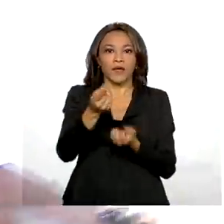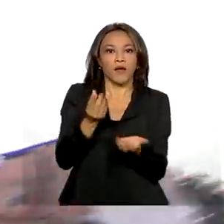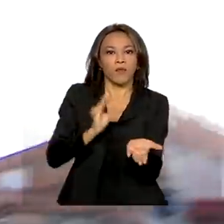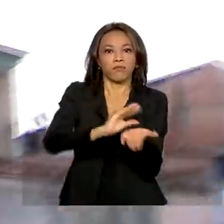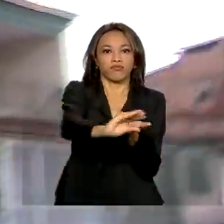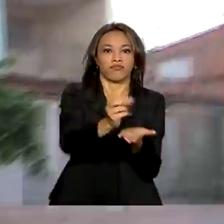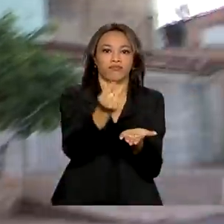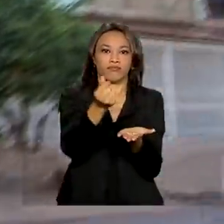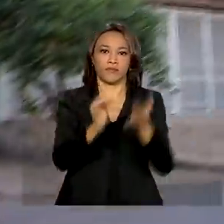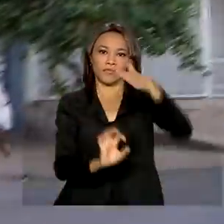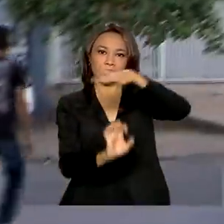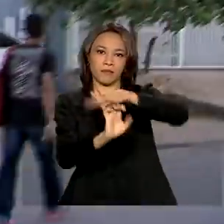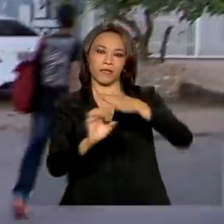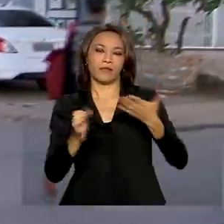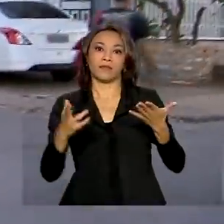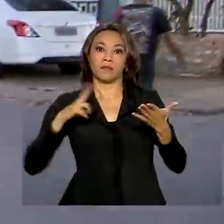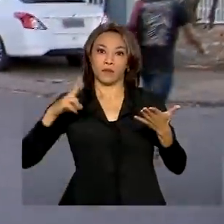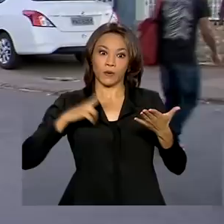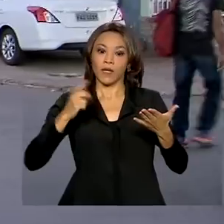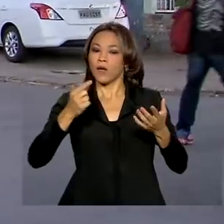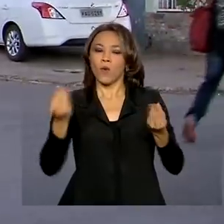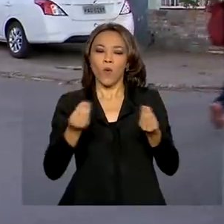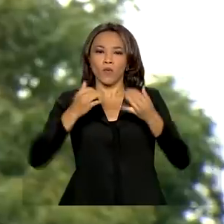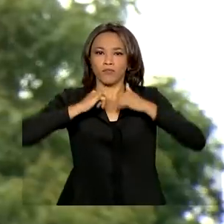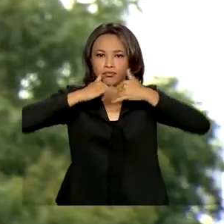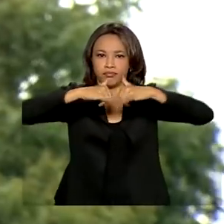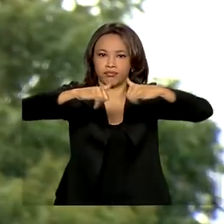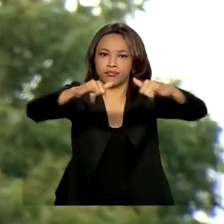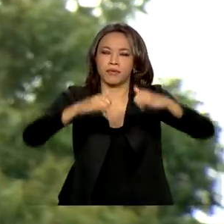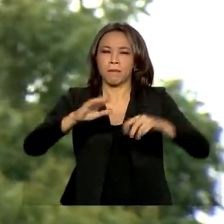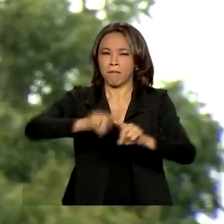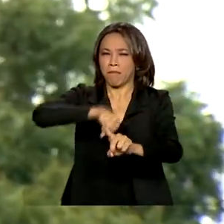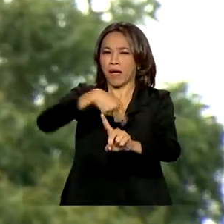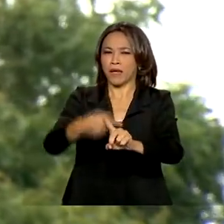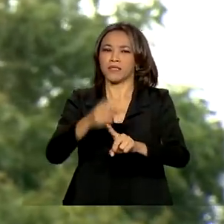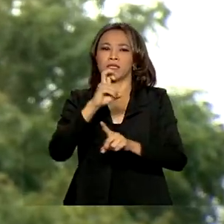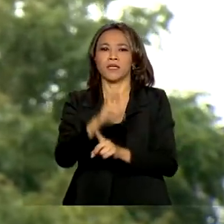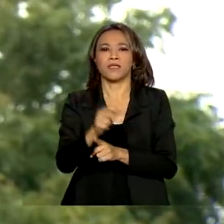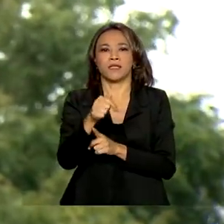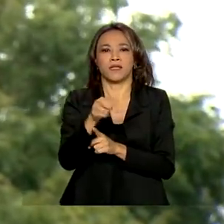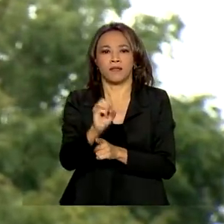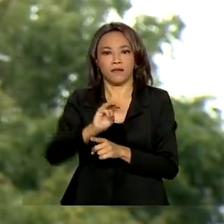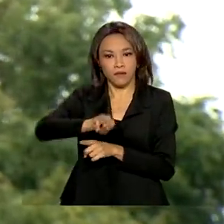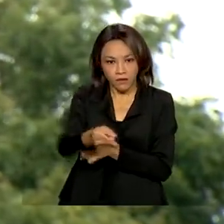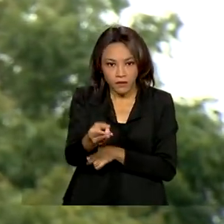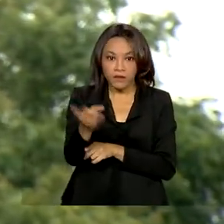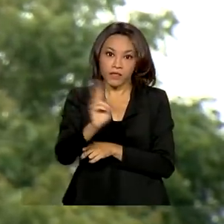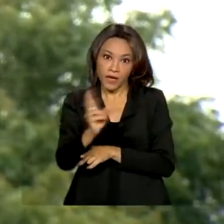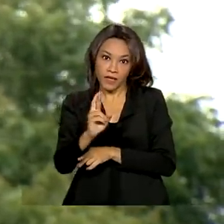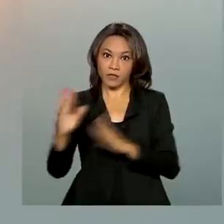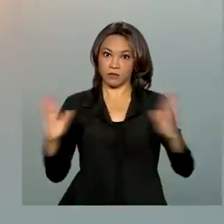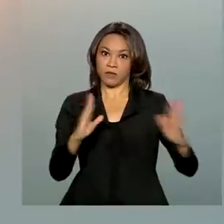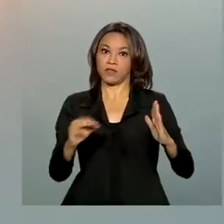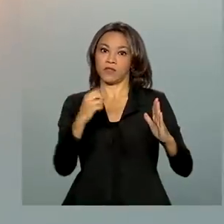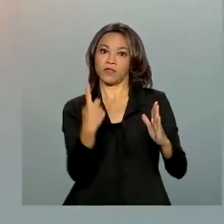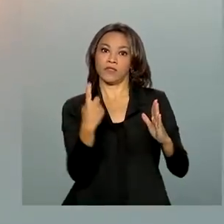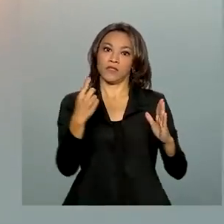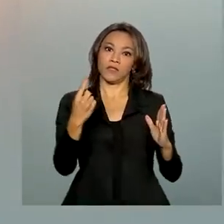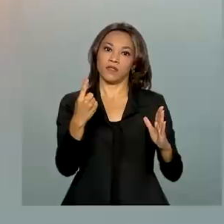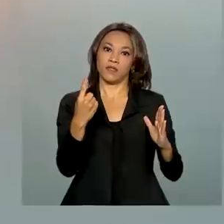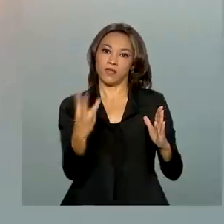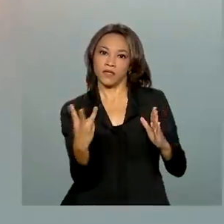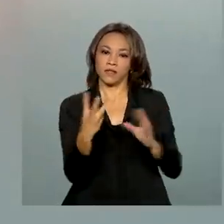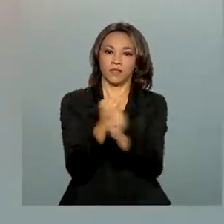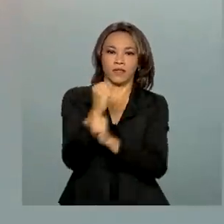iluminação pública. A previsão de investimentos é de mais de 570 milhões de reais em 13 anos. 1